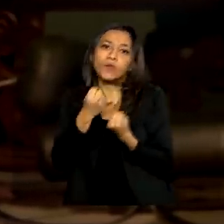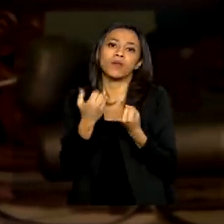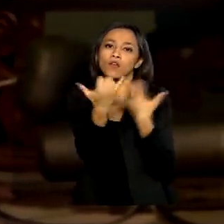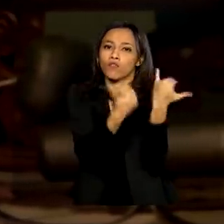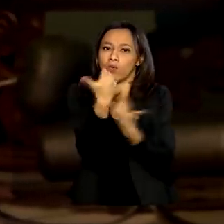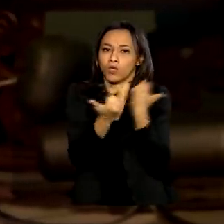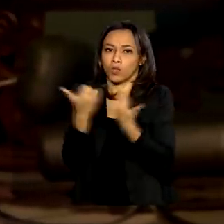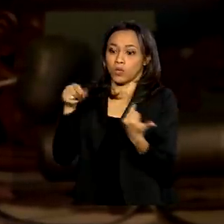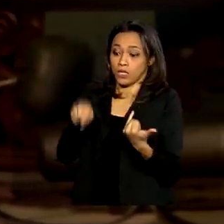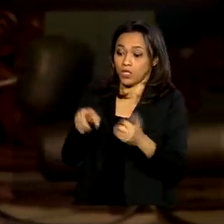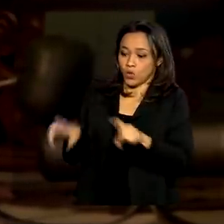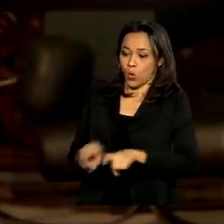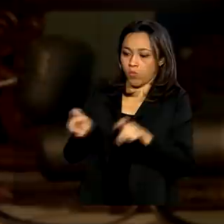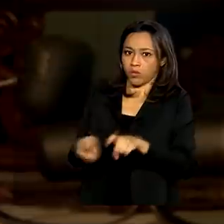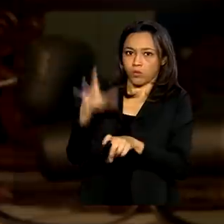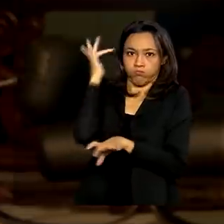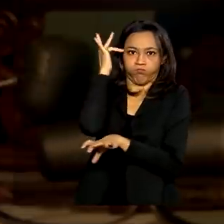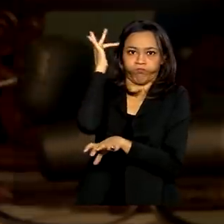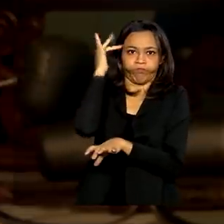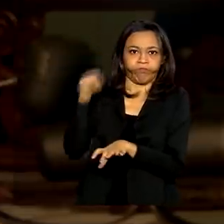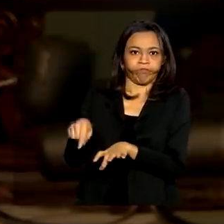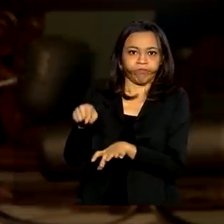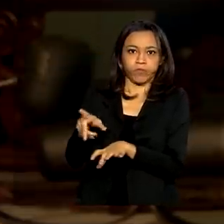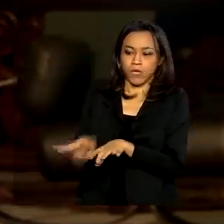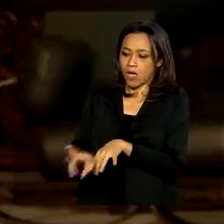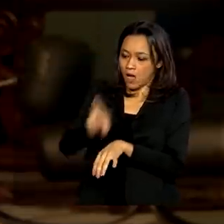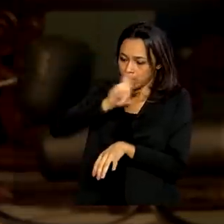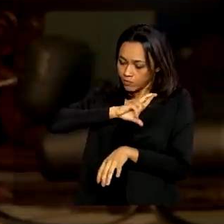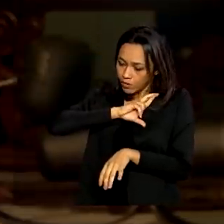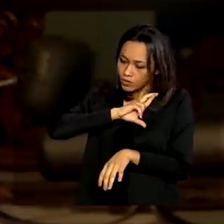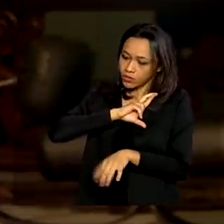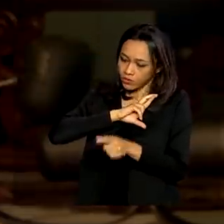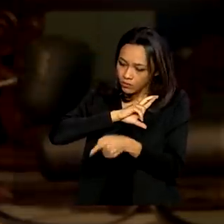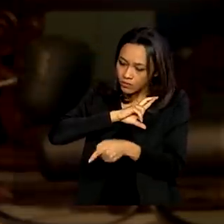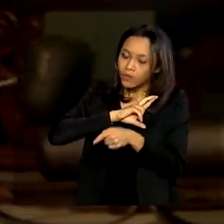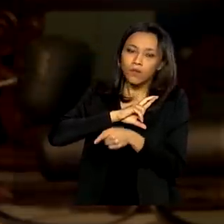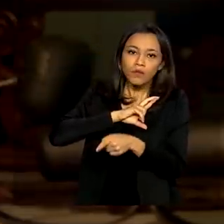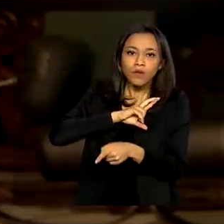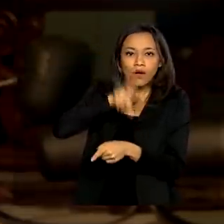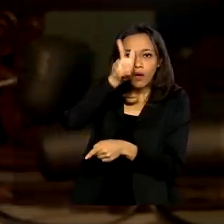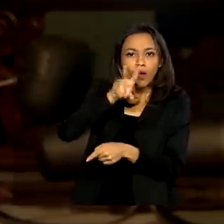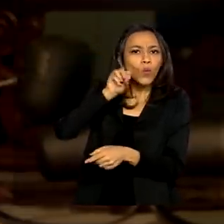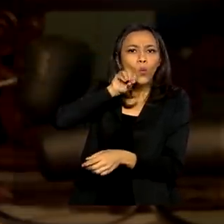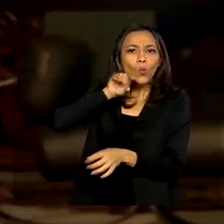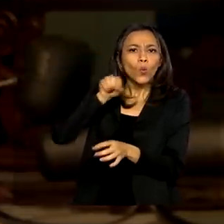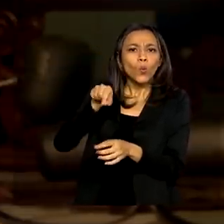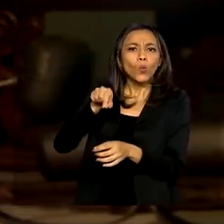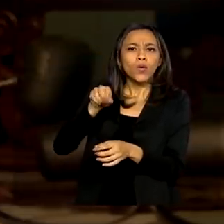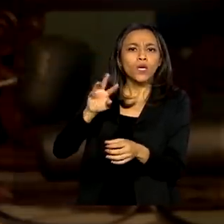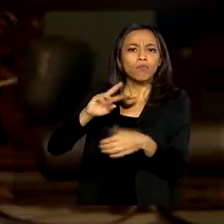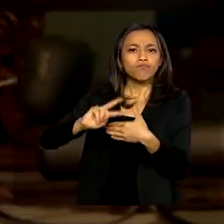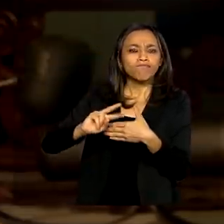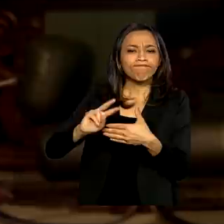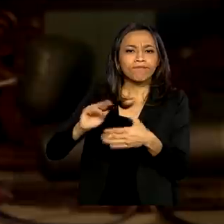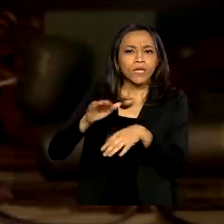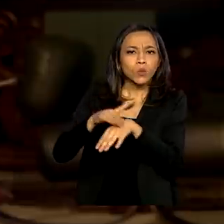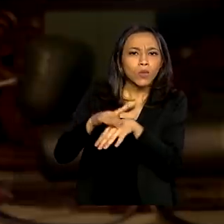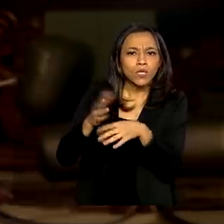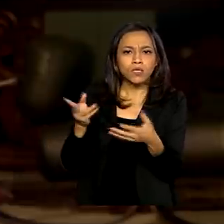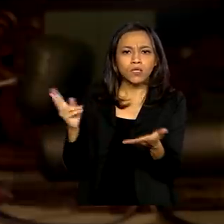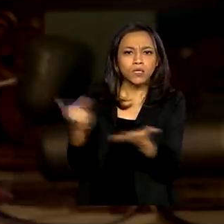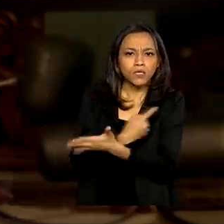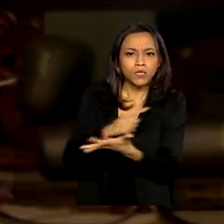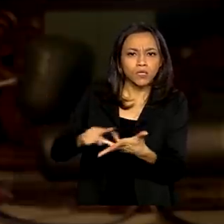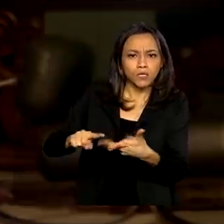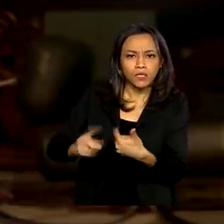modelados, e dar como resposta o conhecimento do vírus e da patogênese, vamos dizer, o que o vírus faz no organismo.